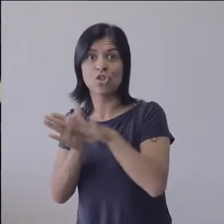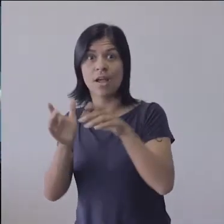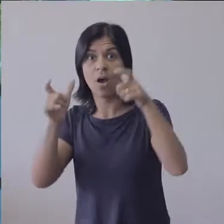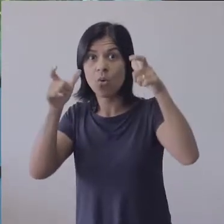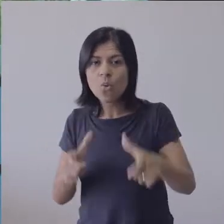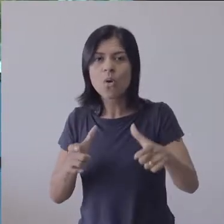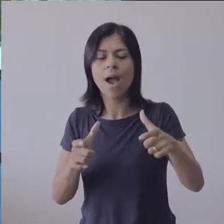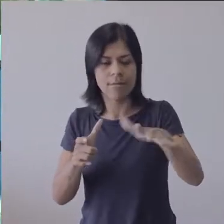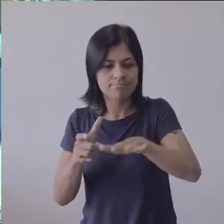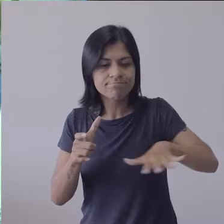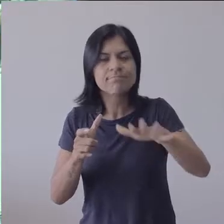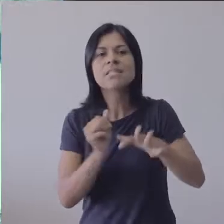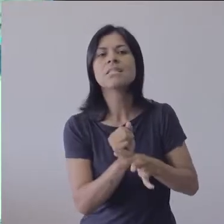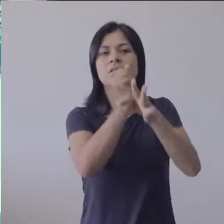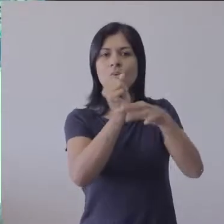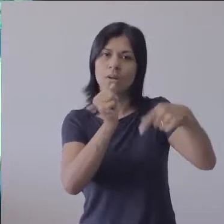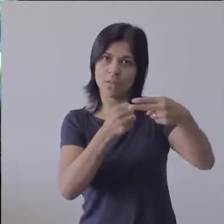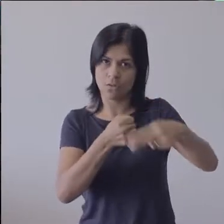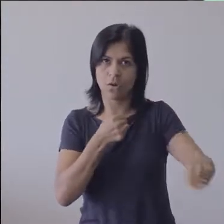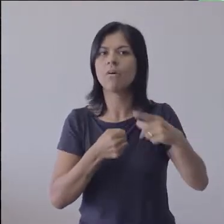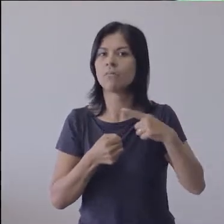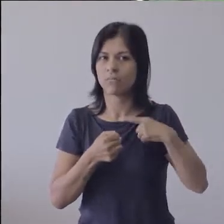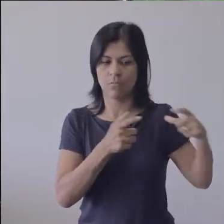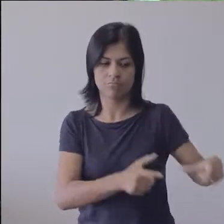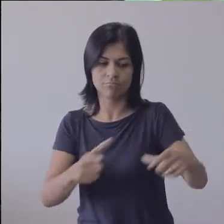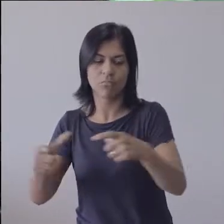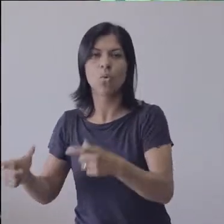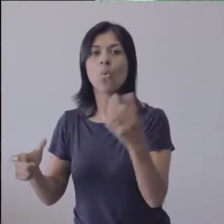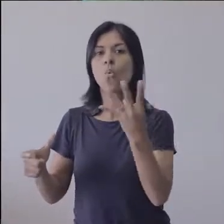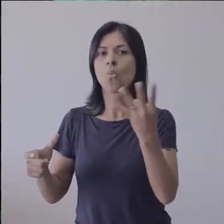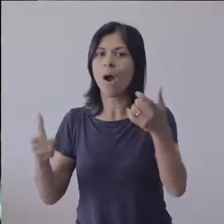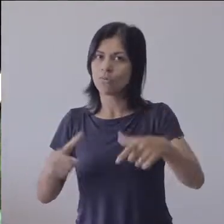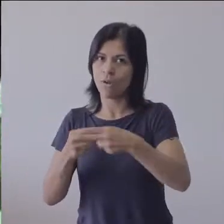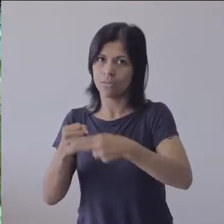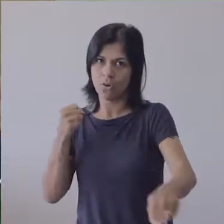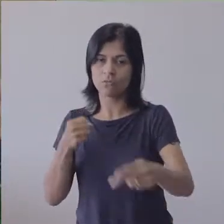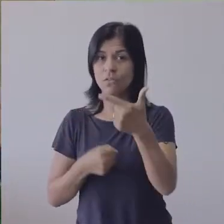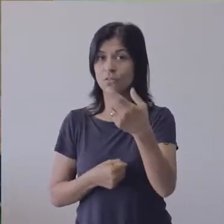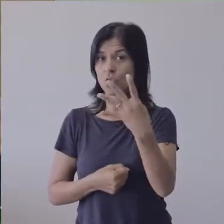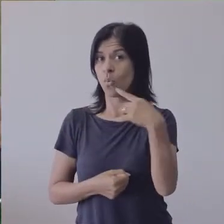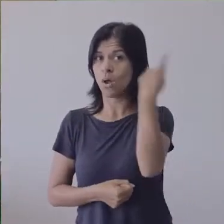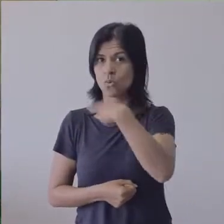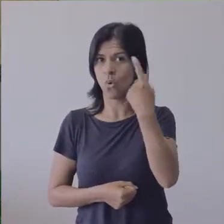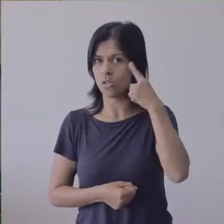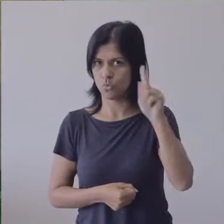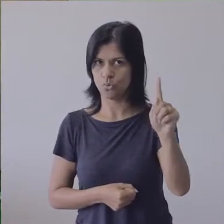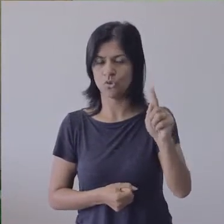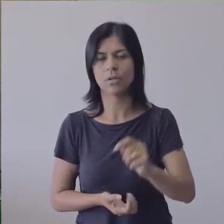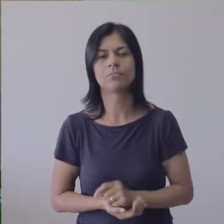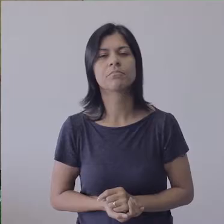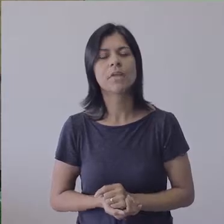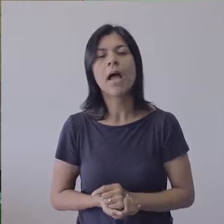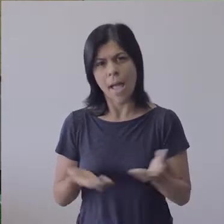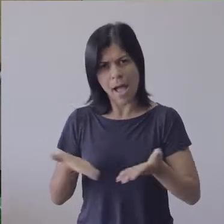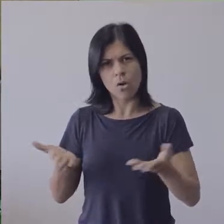Central de Segurança da UFIS, que funciona nos quatro campos, 24 horas por dia. Agora, nós vamos emitir o